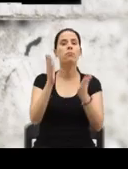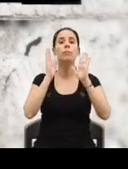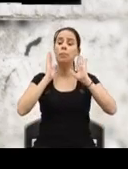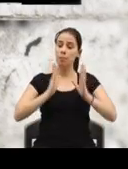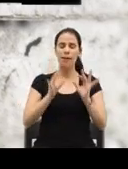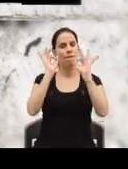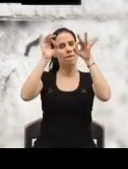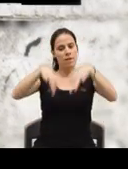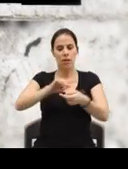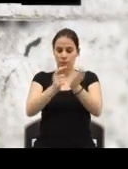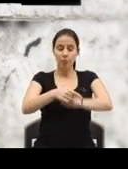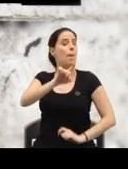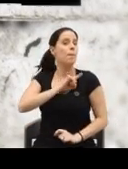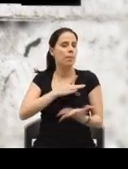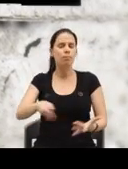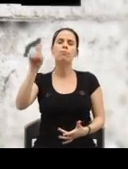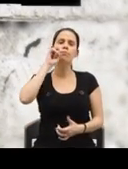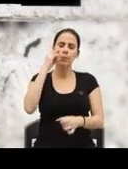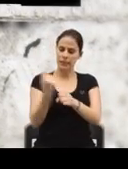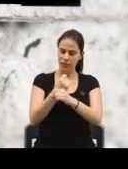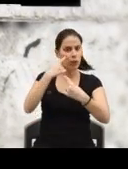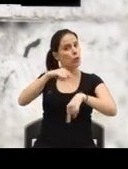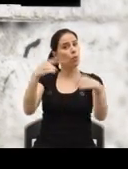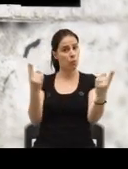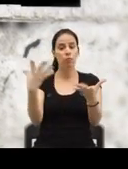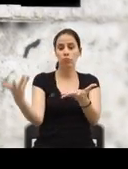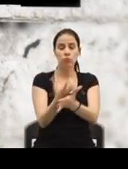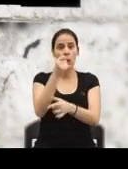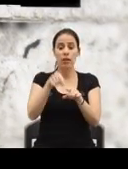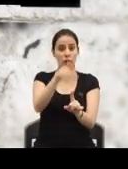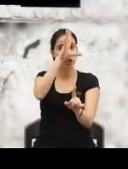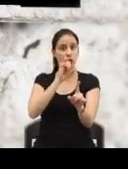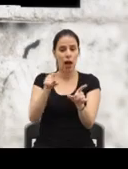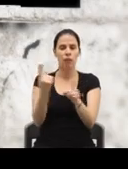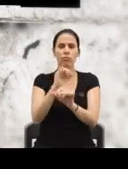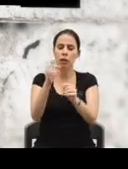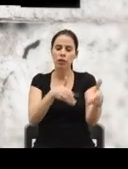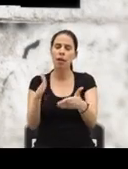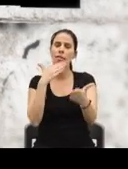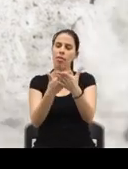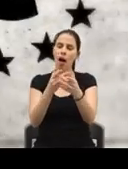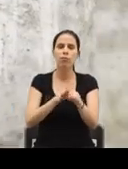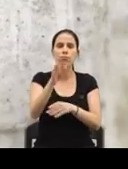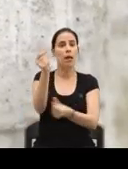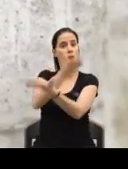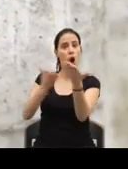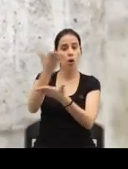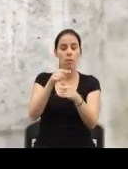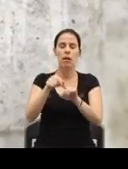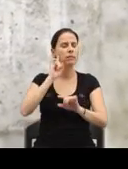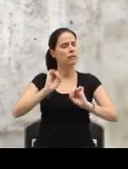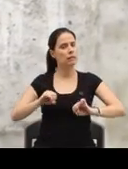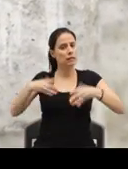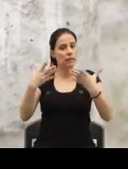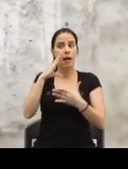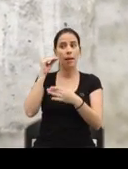necessário pôr fim às privatizações, defender os serviços públicos e recuperar para o Estado os setores estratégicos da economia. É imperioso